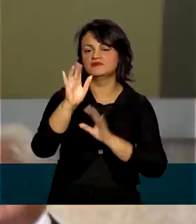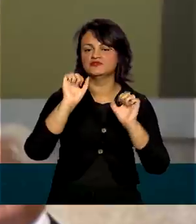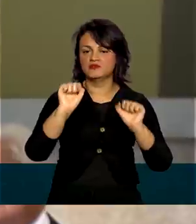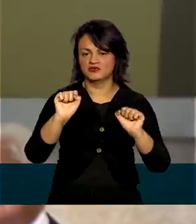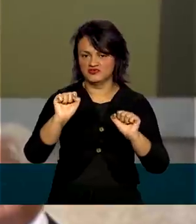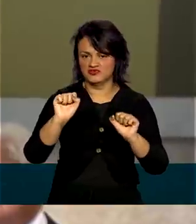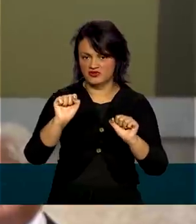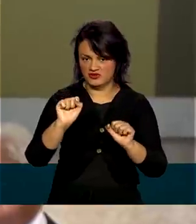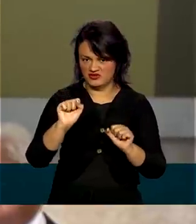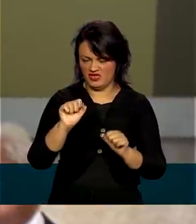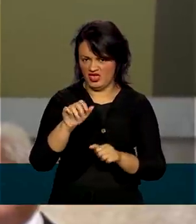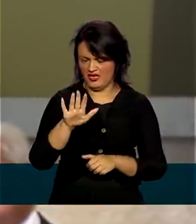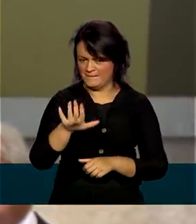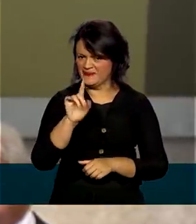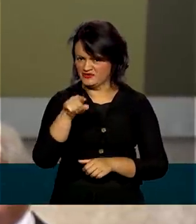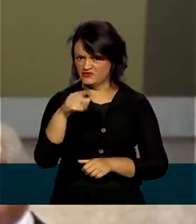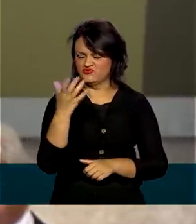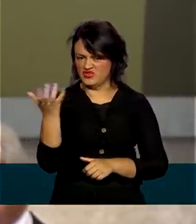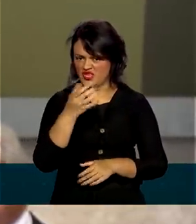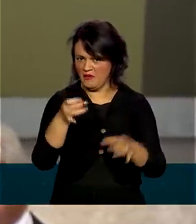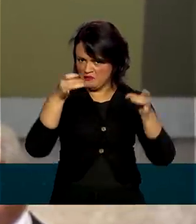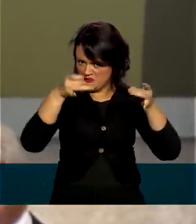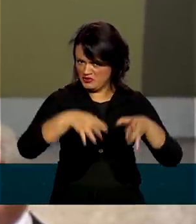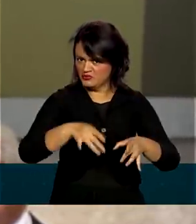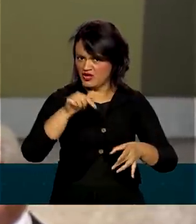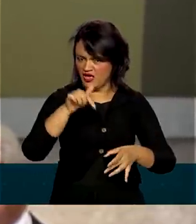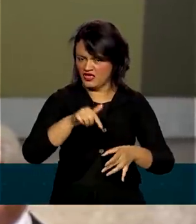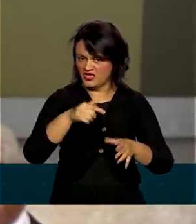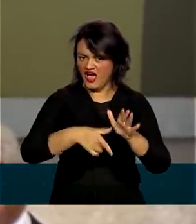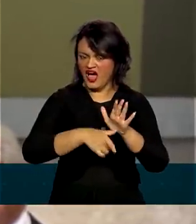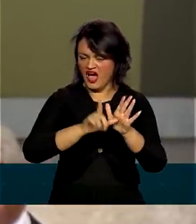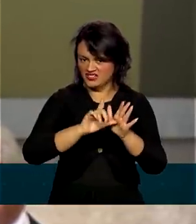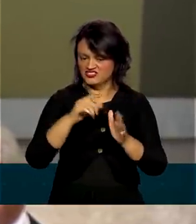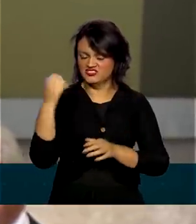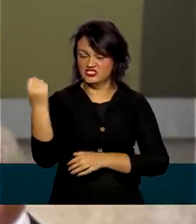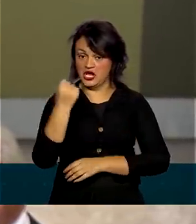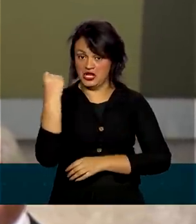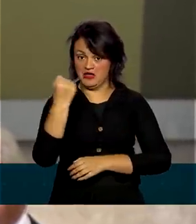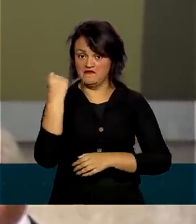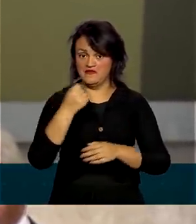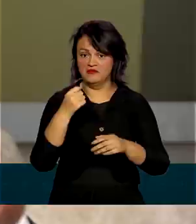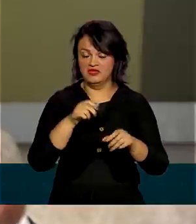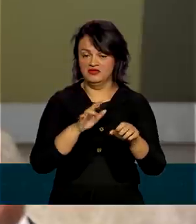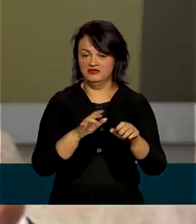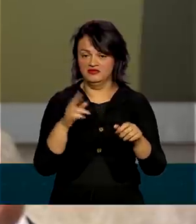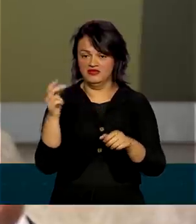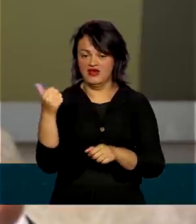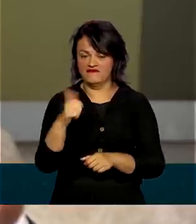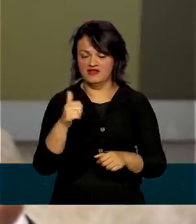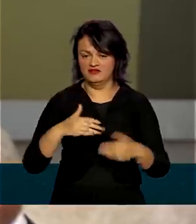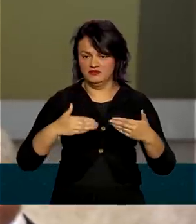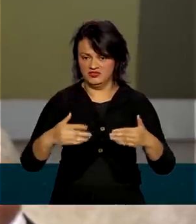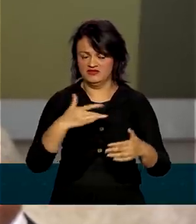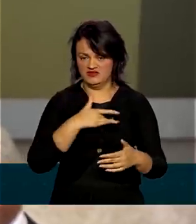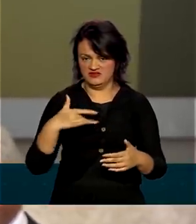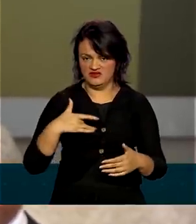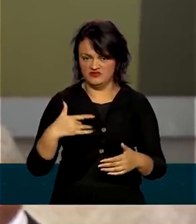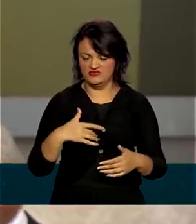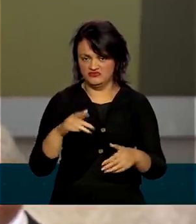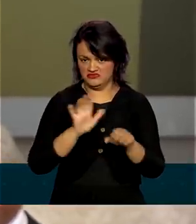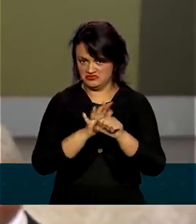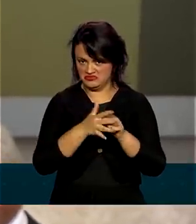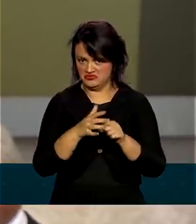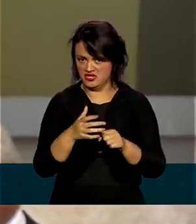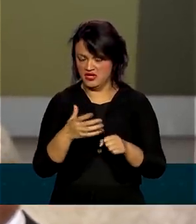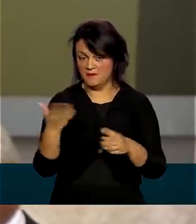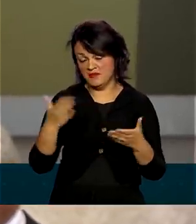O senhor, em algum momento, pensa em deixar o cargo antes do agravamento na avaliação do Ministério da Saúde da situação do coronavírus,